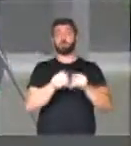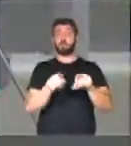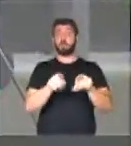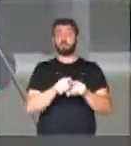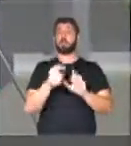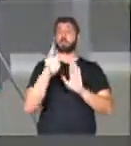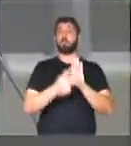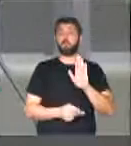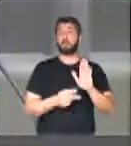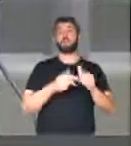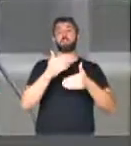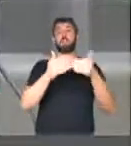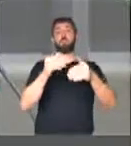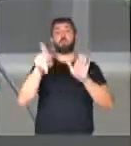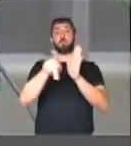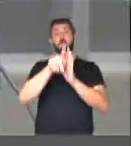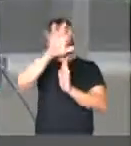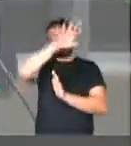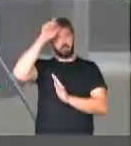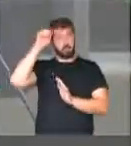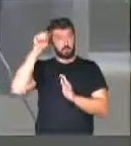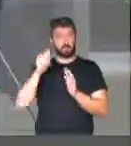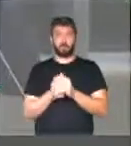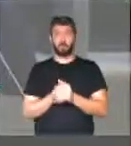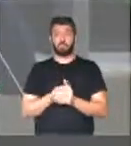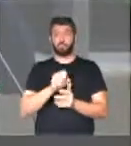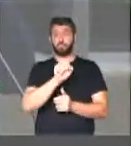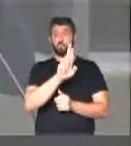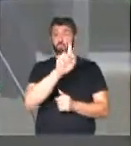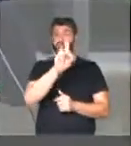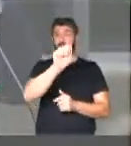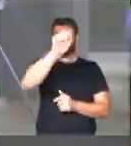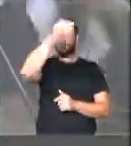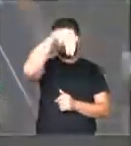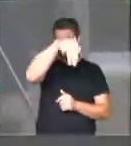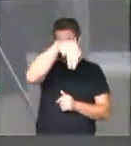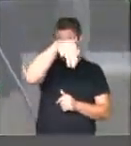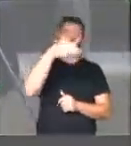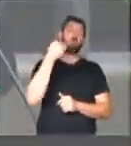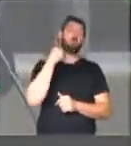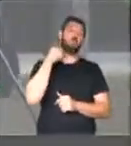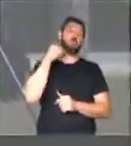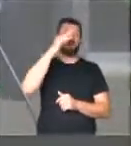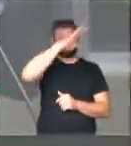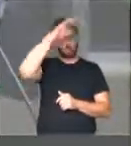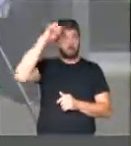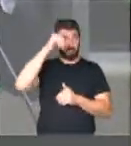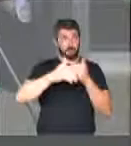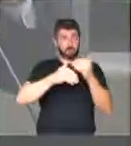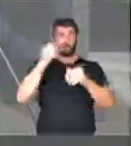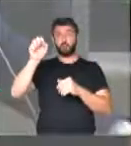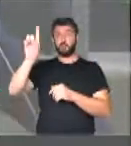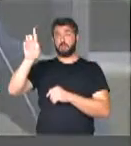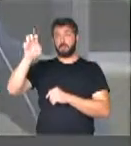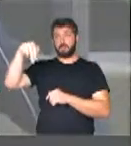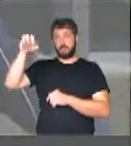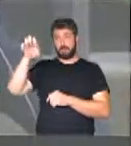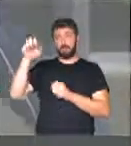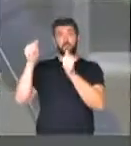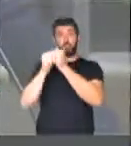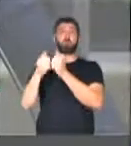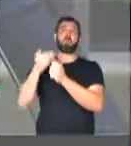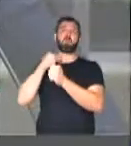respectivos planos de desenvolvimento da Amazônia, a Sudã e o Banco da Amazônia, a Sudene e o Banco do